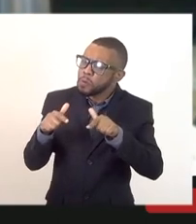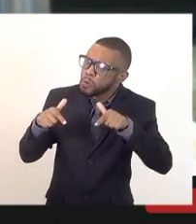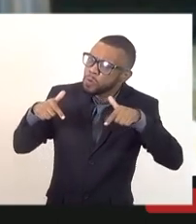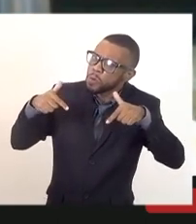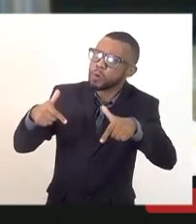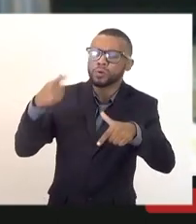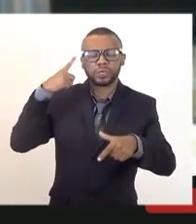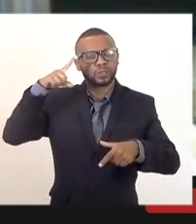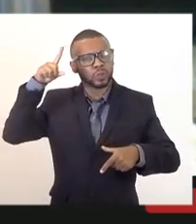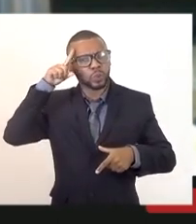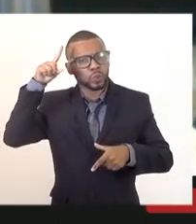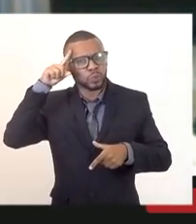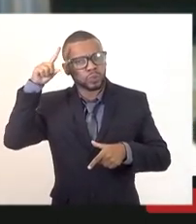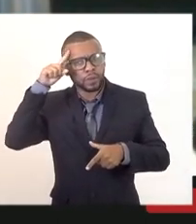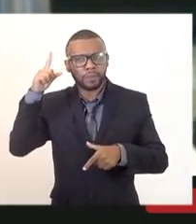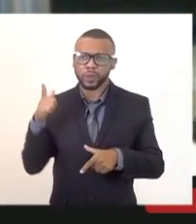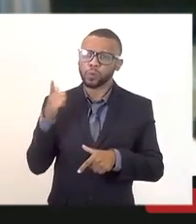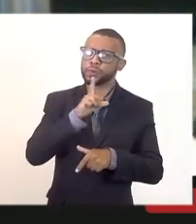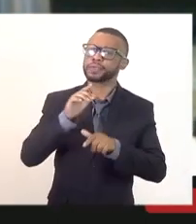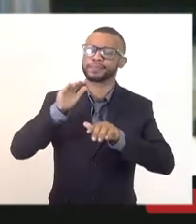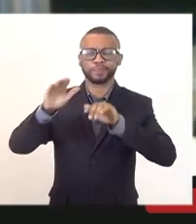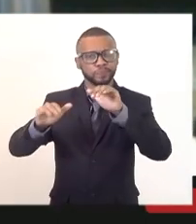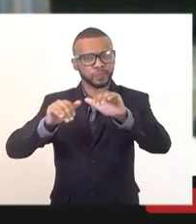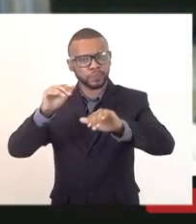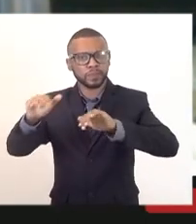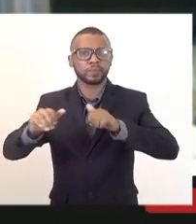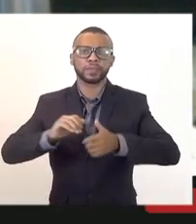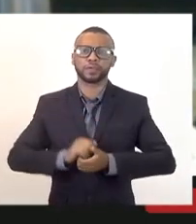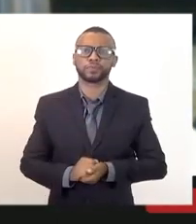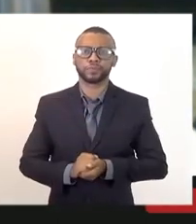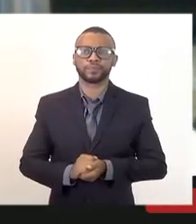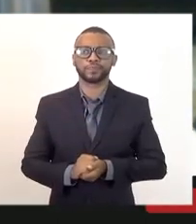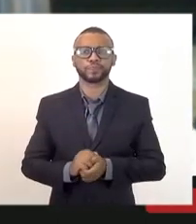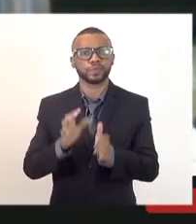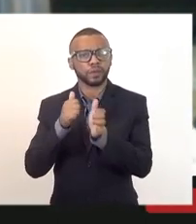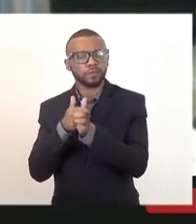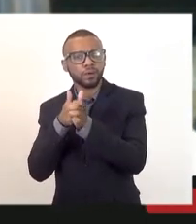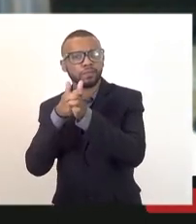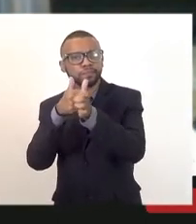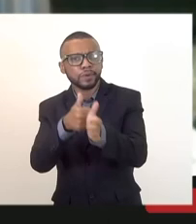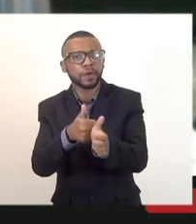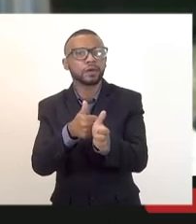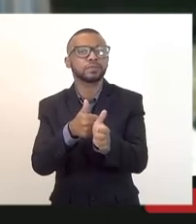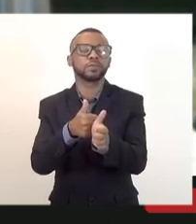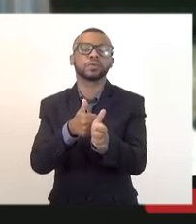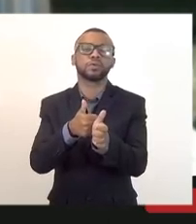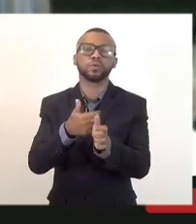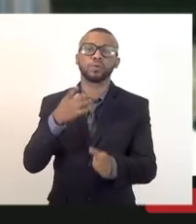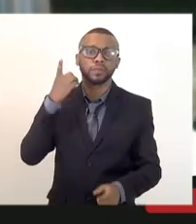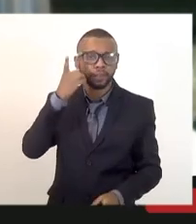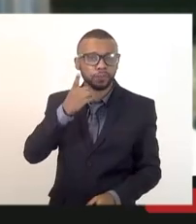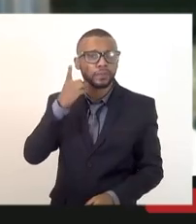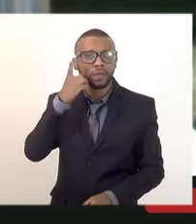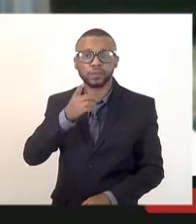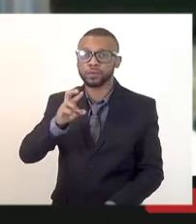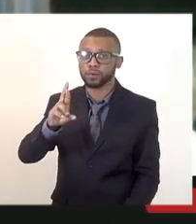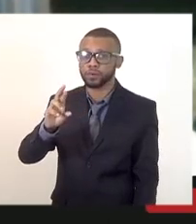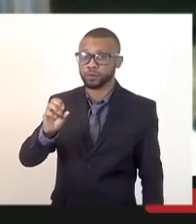diariamente para esse chamamento venho acompanhando o deputado Rodrigo Amorim que semanalmente